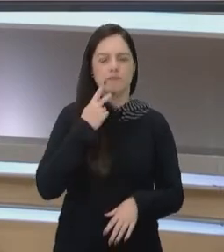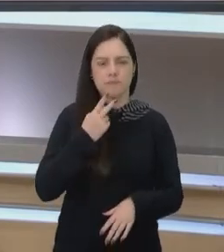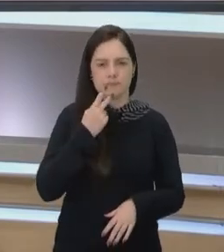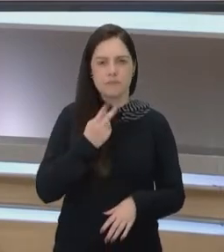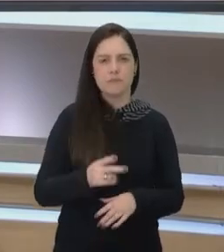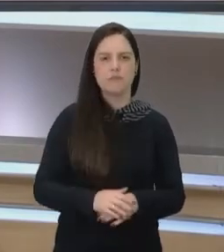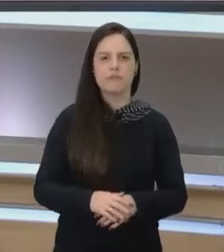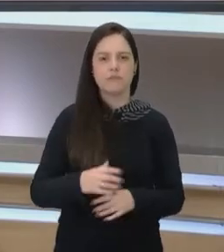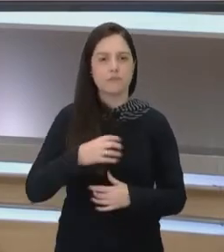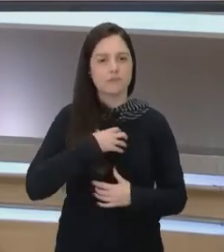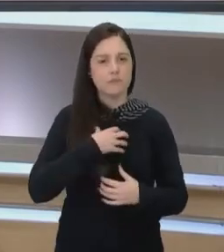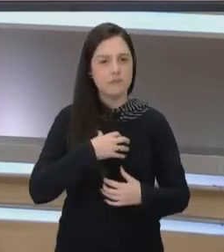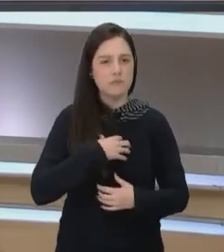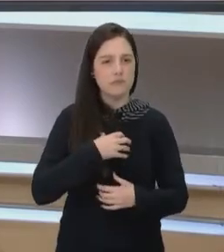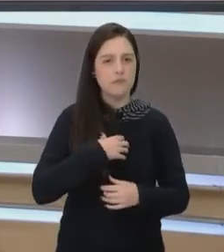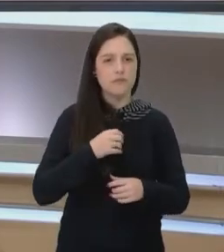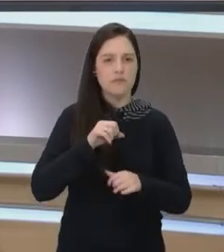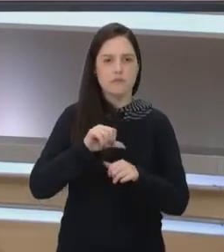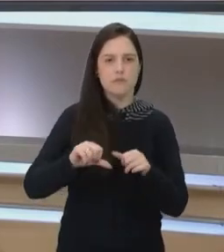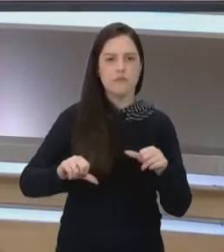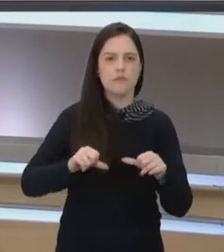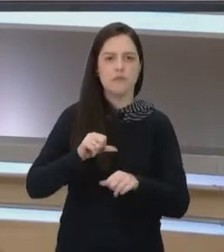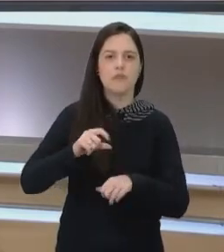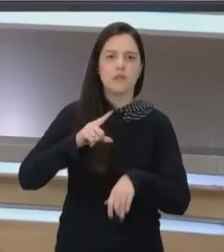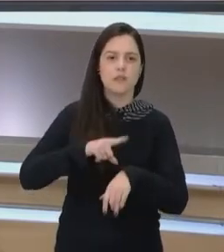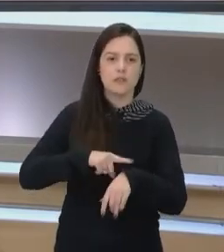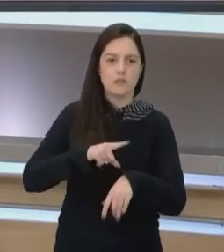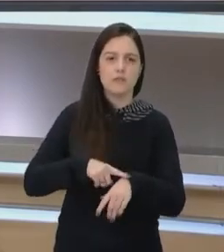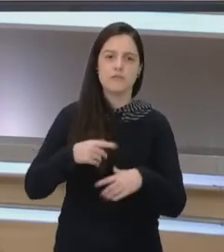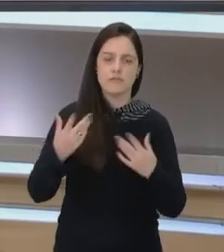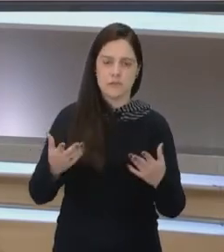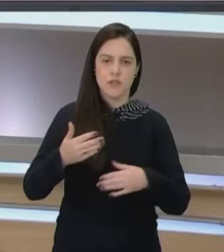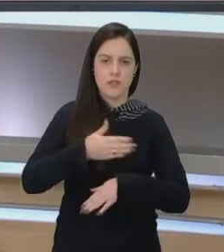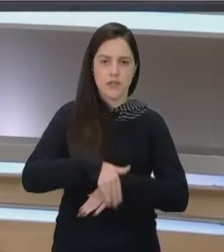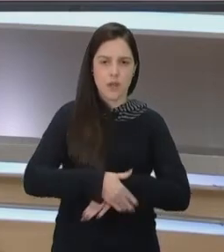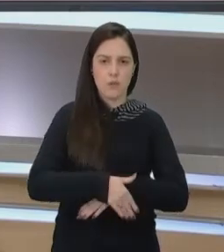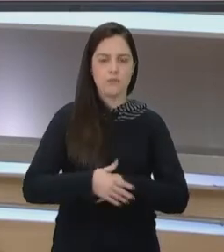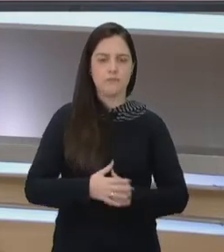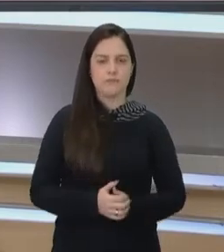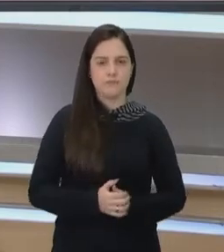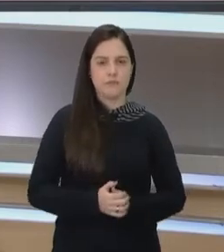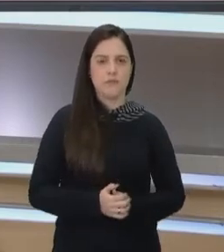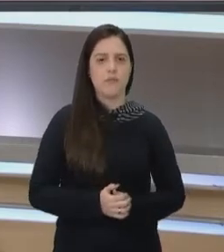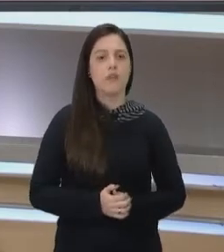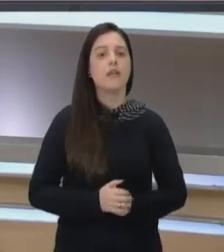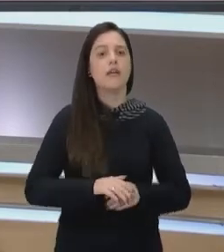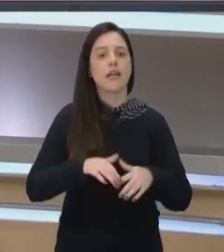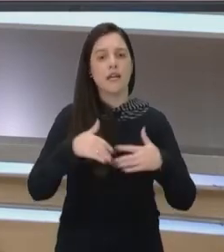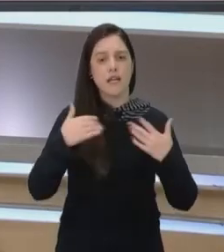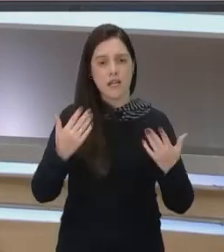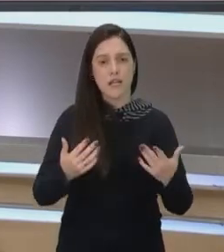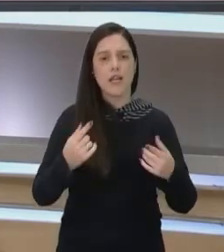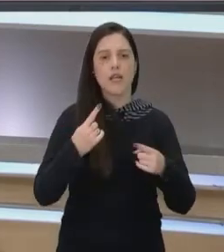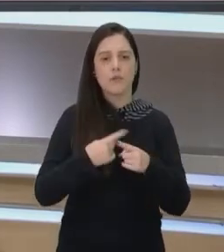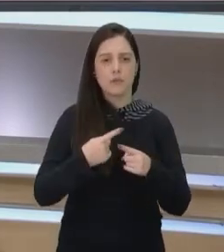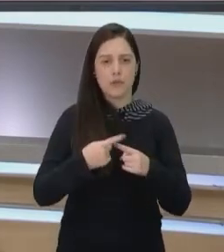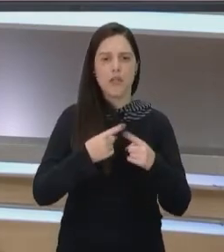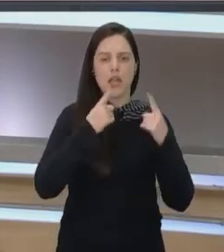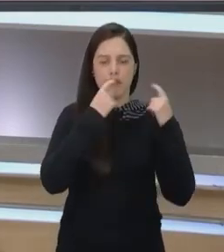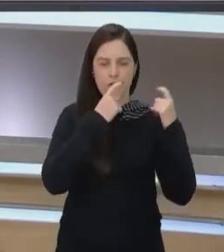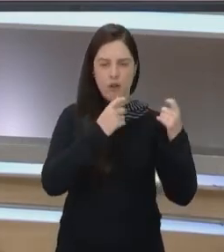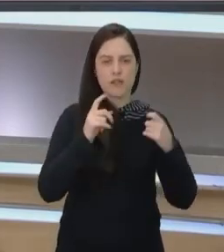seja pelo jeito que a gente estava andando, ou pelo horário que a gente estava na rua. Então, isso é por que a violência